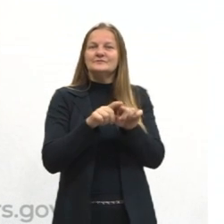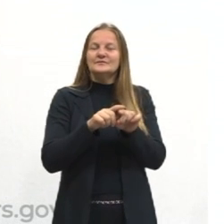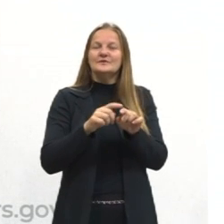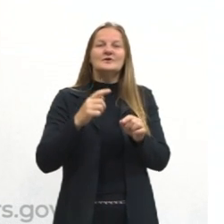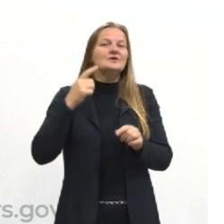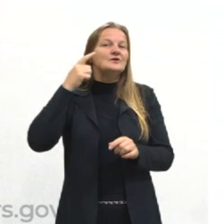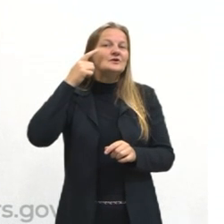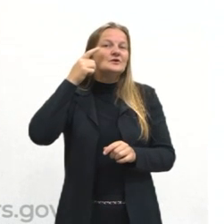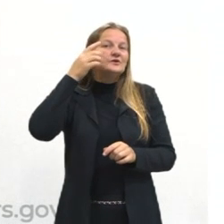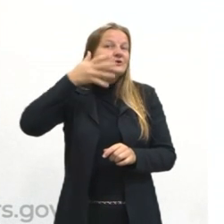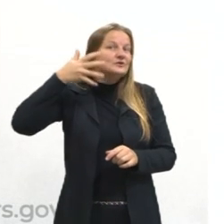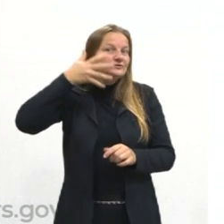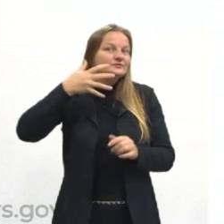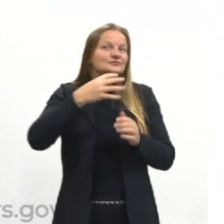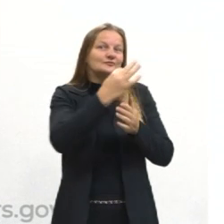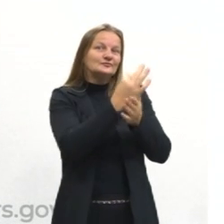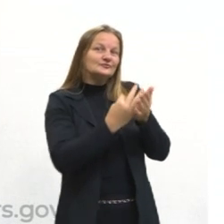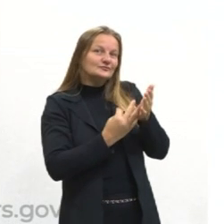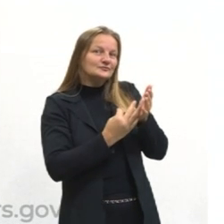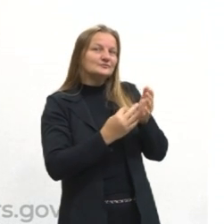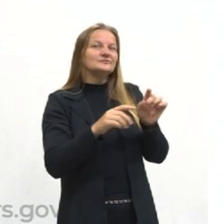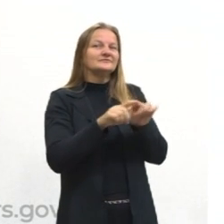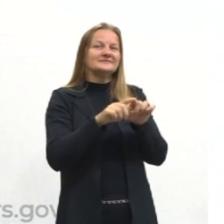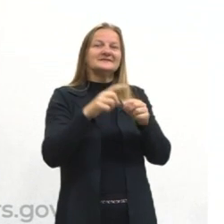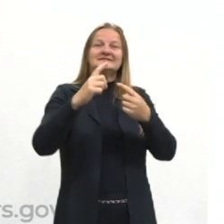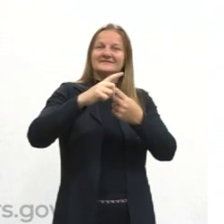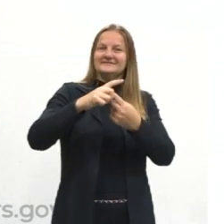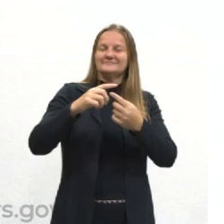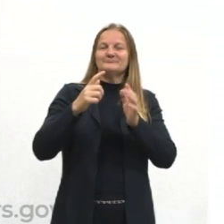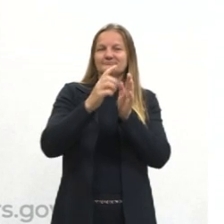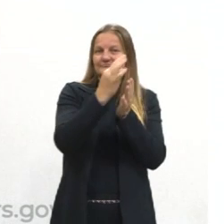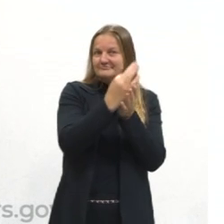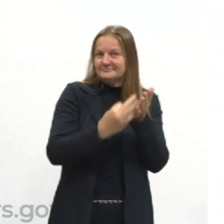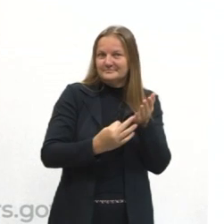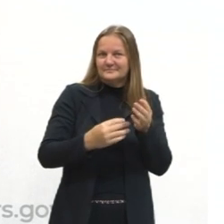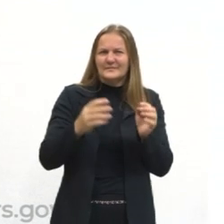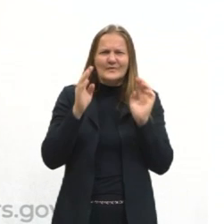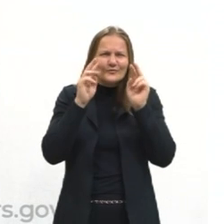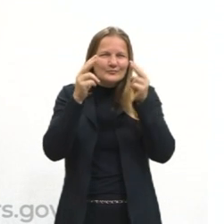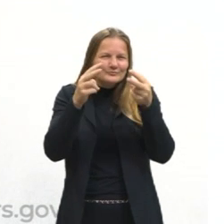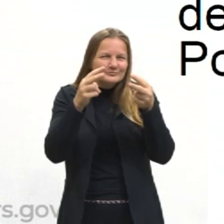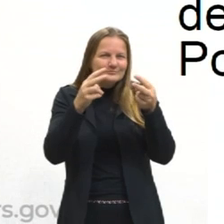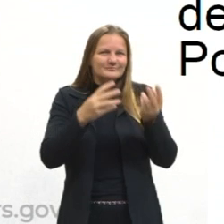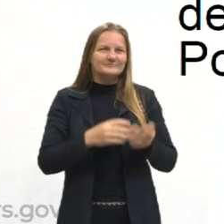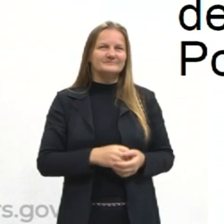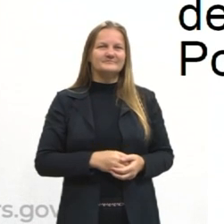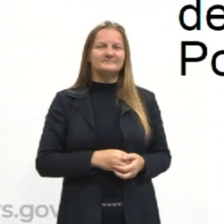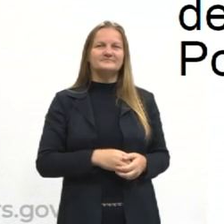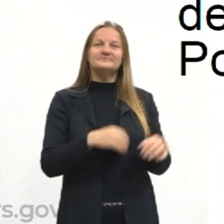discurso e tipologia textual. Vamos olhar, então, um pouquinho sobre o que a gente vai conversar hoje?